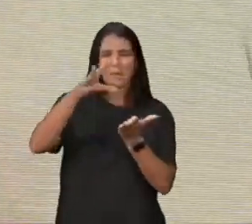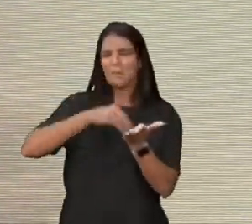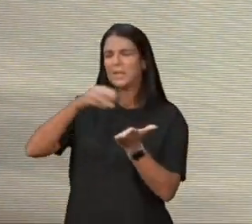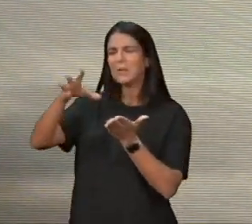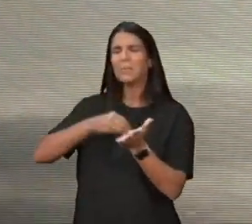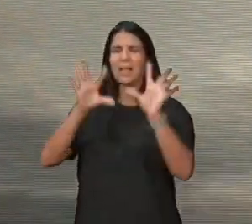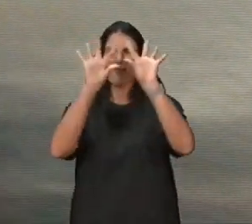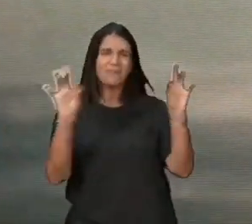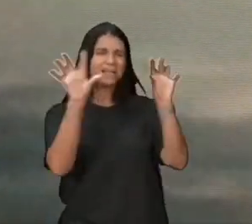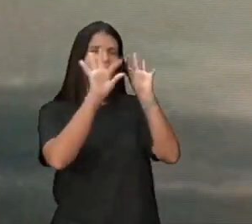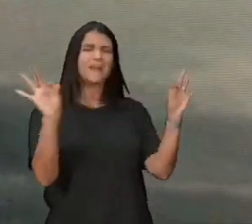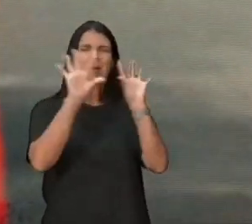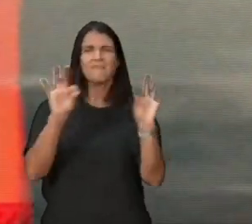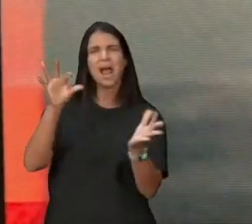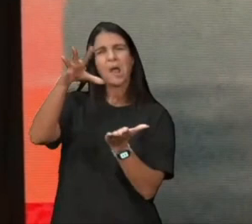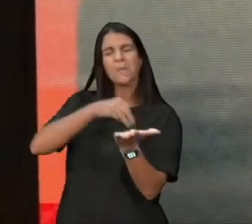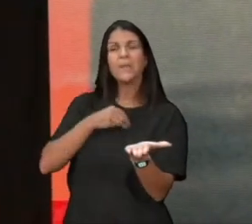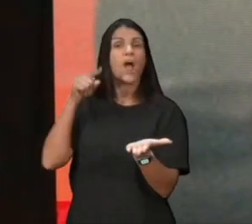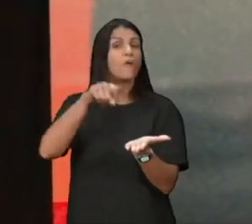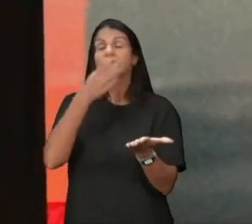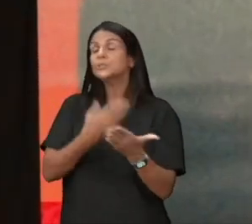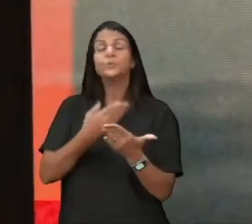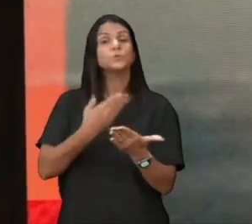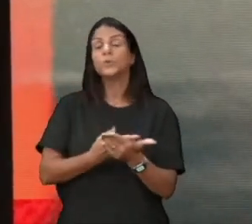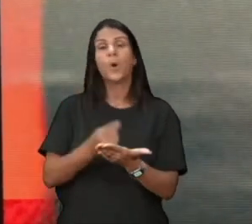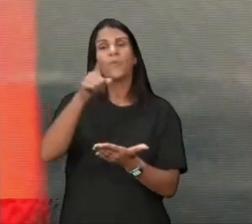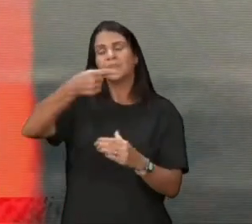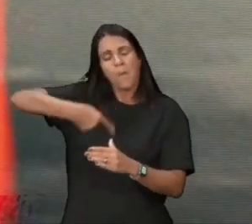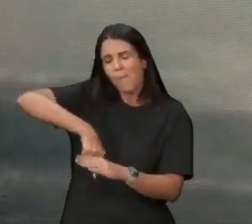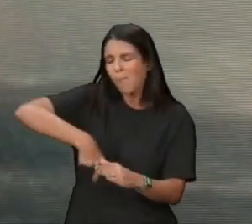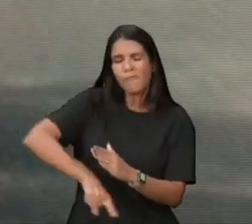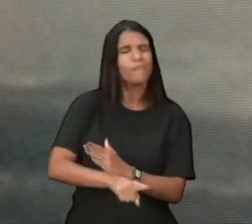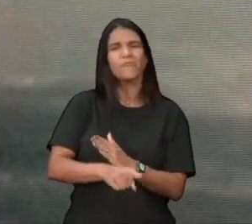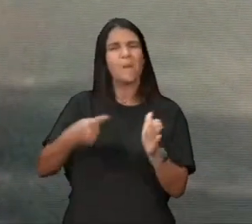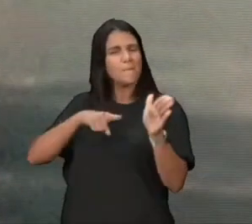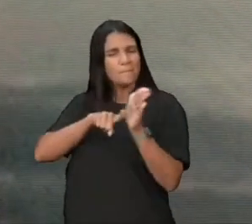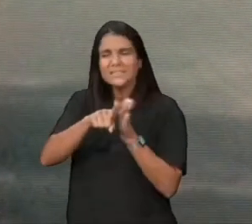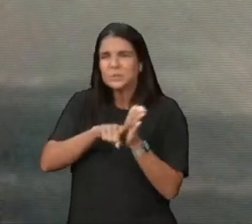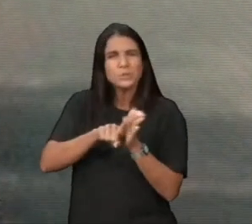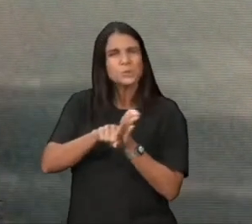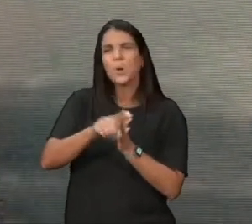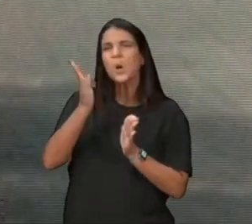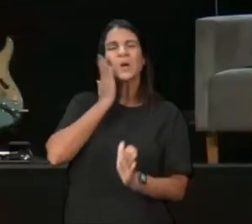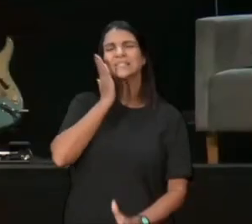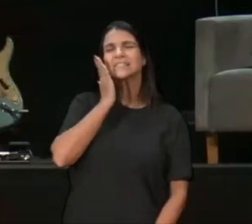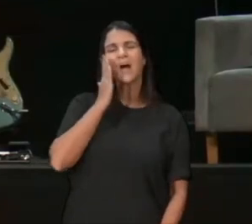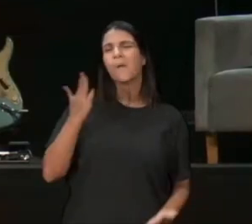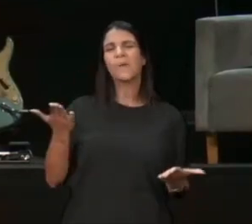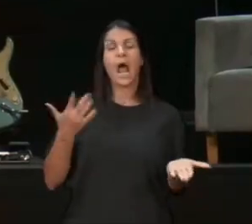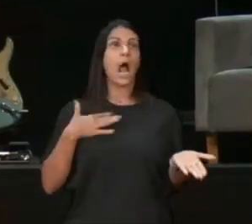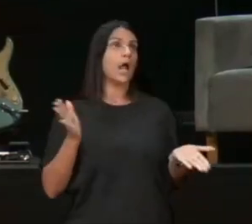discurso que ouviu de alguém, você estudou, você foi a fundo, você foi lá para saber, não, porque, o